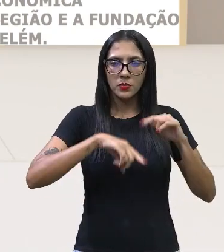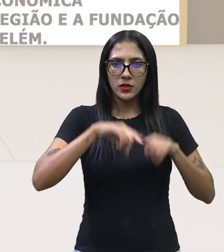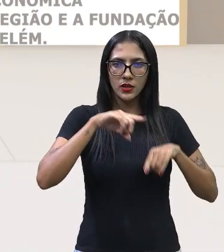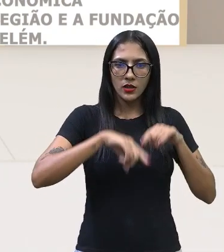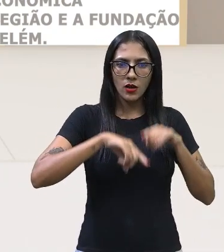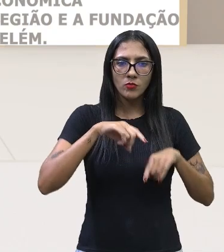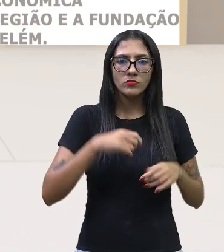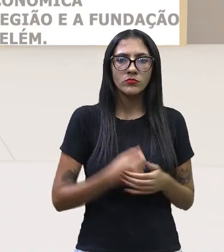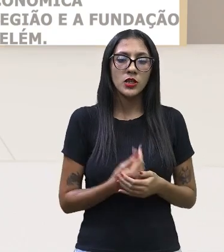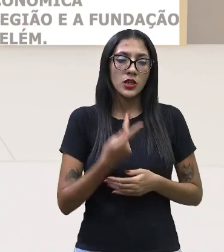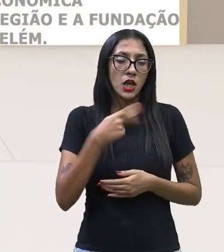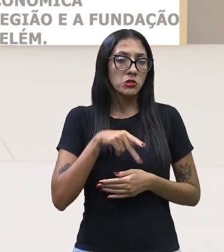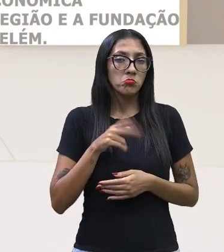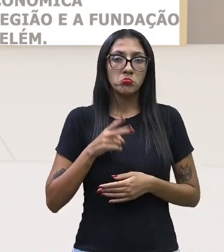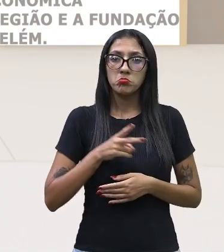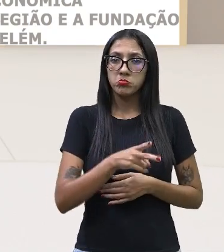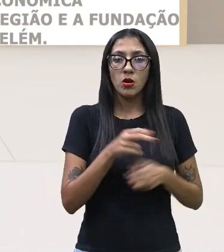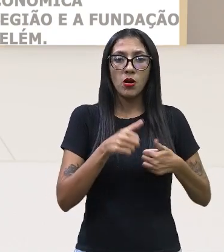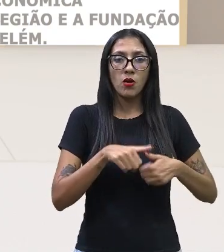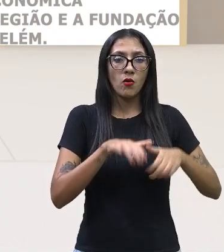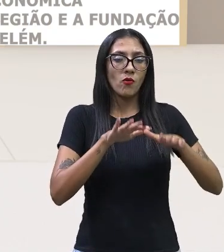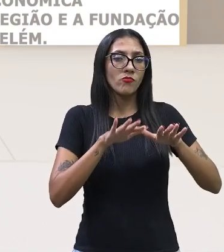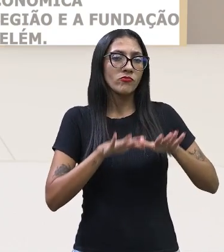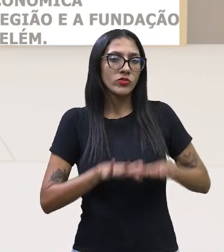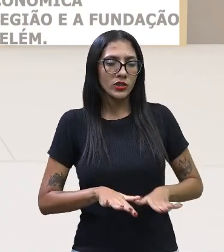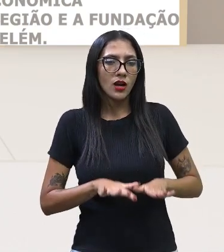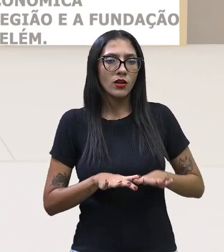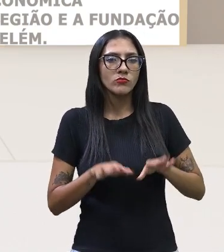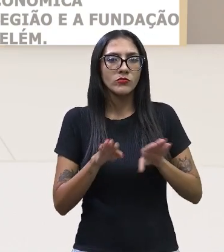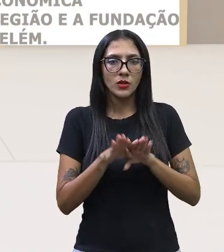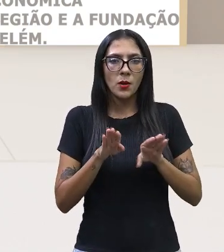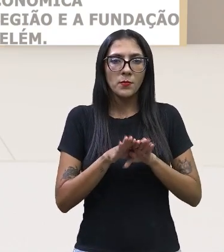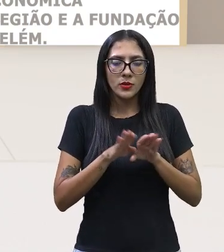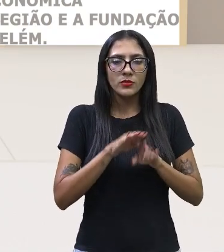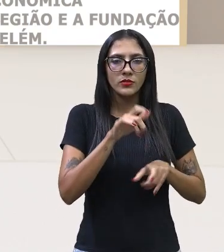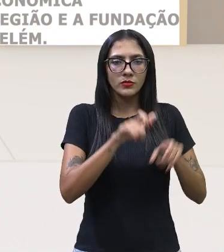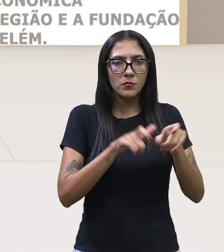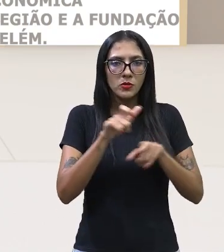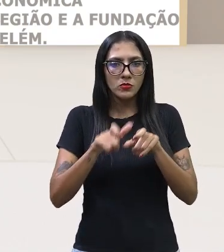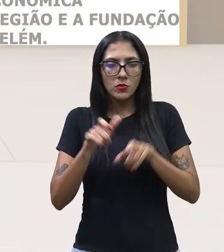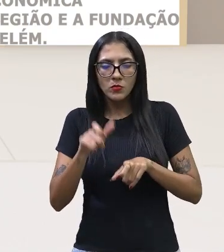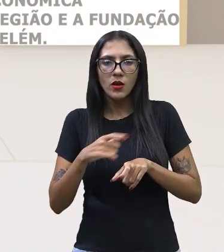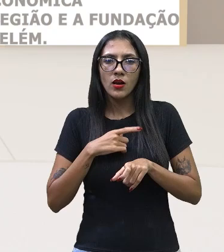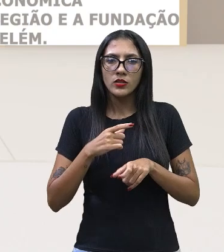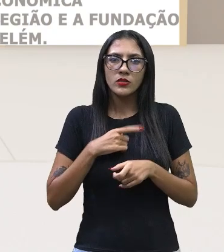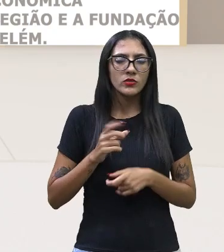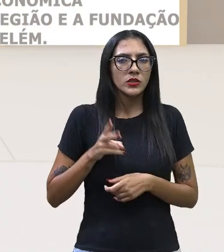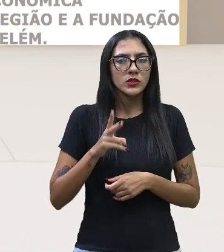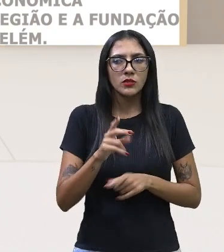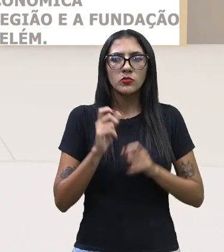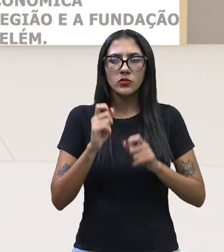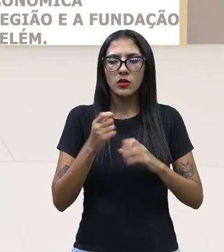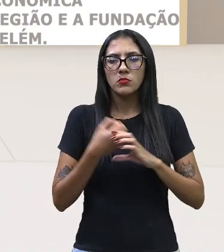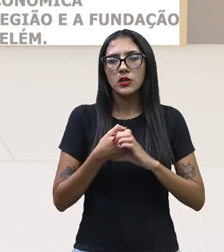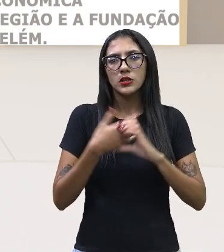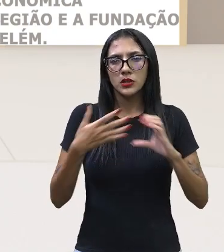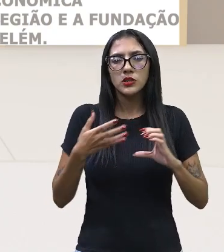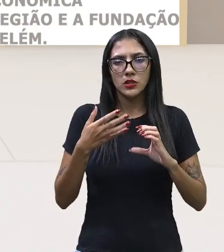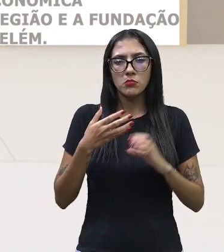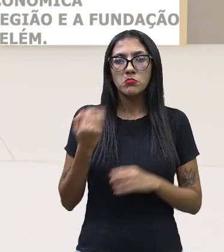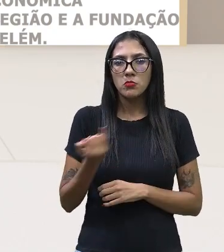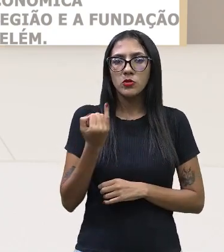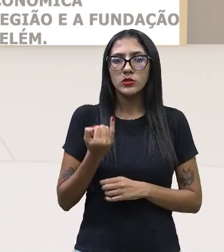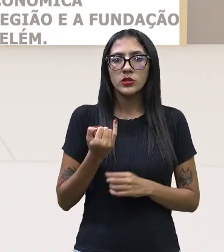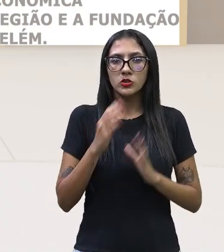ficaram fazendo com que o nosso homem amazônico, homem amazônico, se caracterizasse pelo que a gente é hoje.